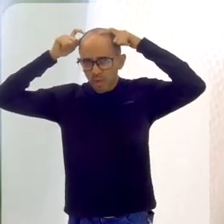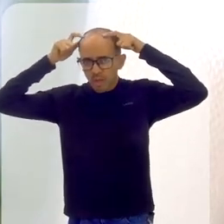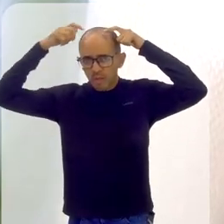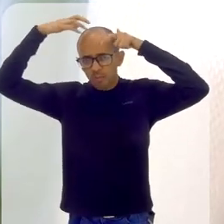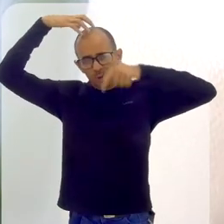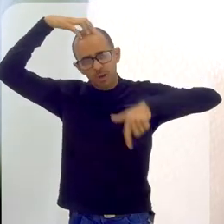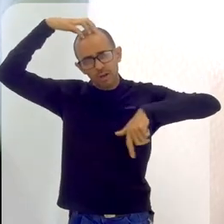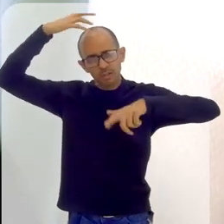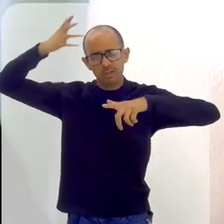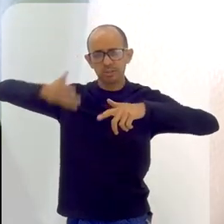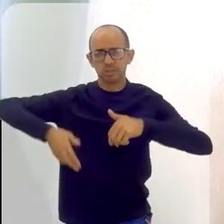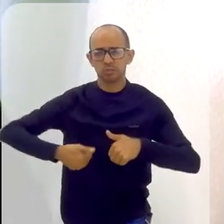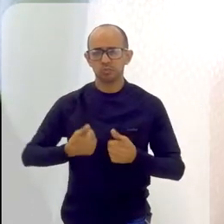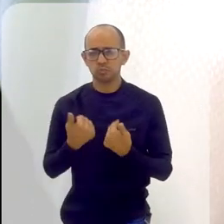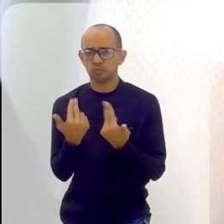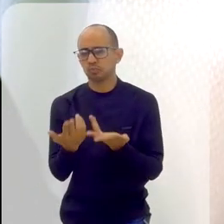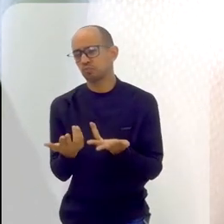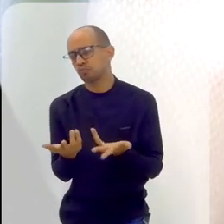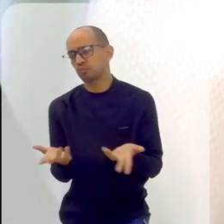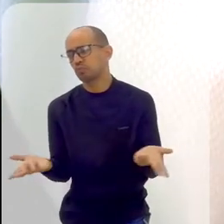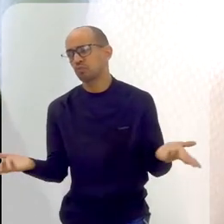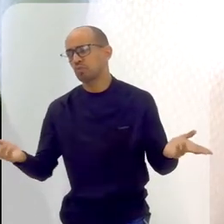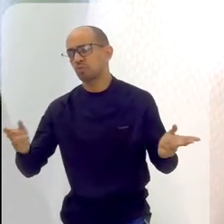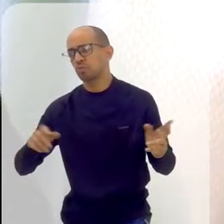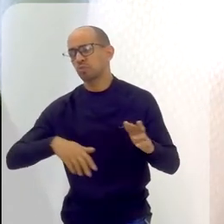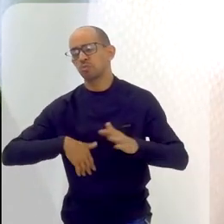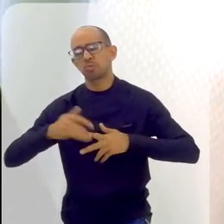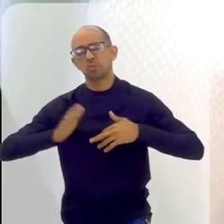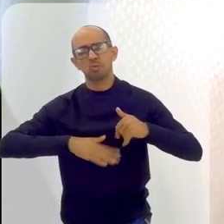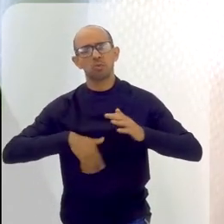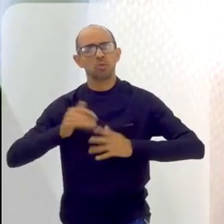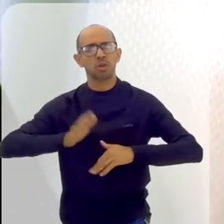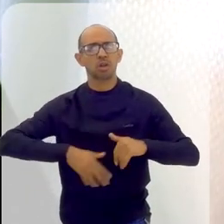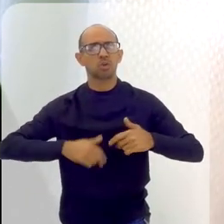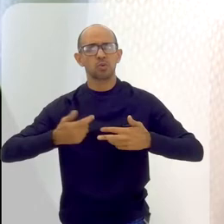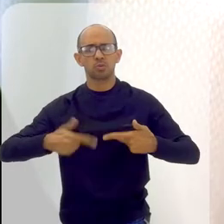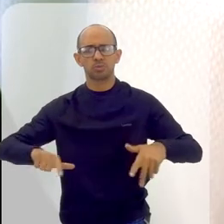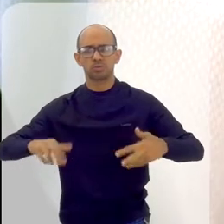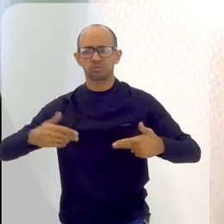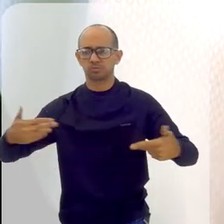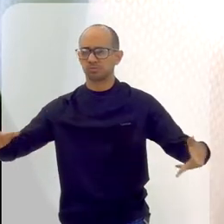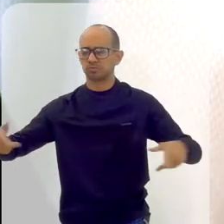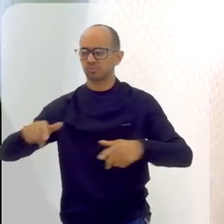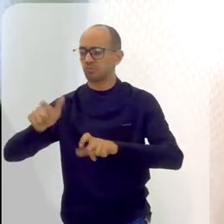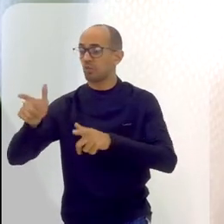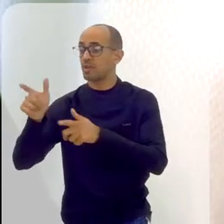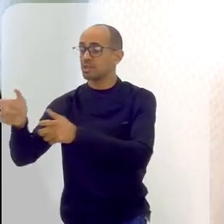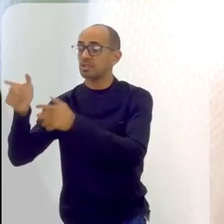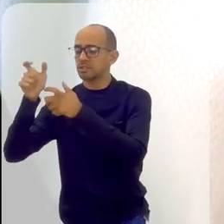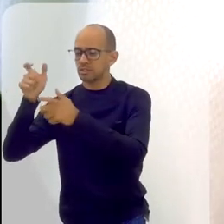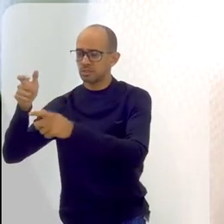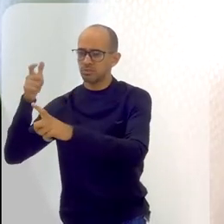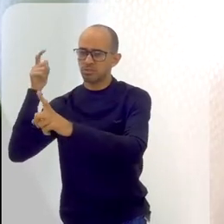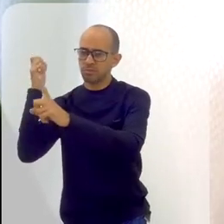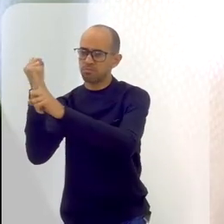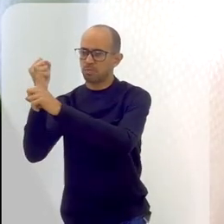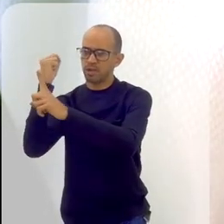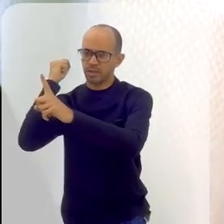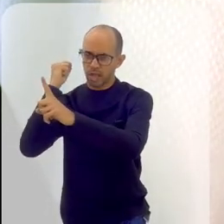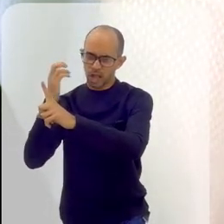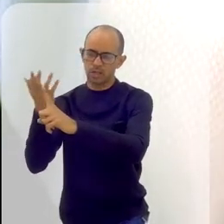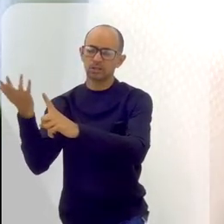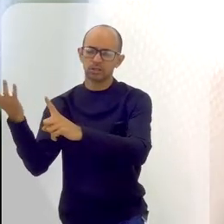rainha, pode interpretar alguém que acabou de matar uma outra pessoa na história, um assassino, e quando você vai